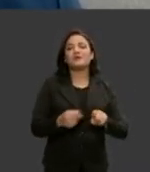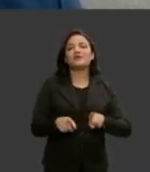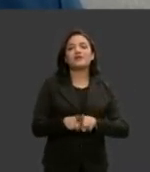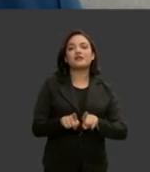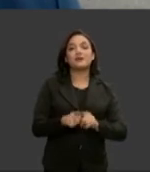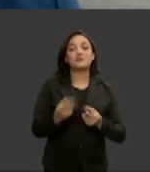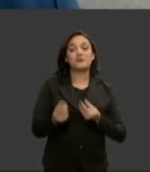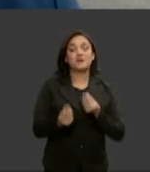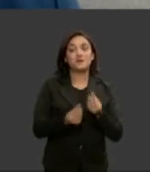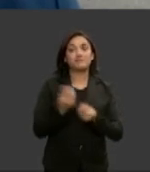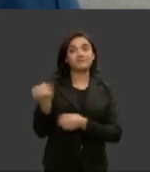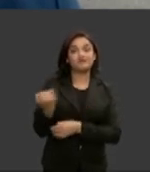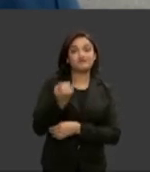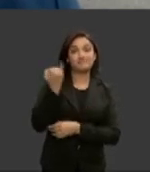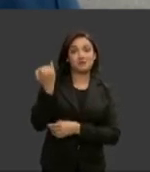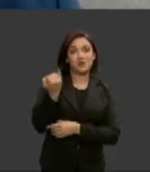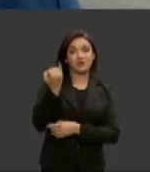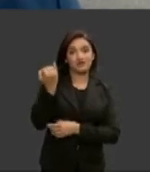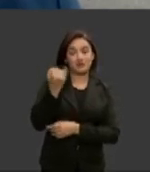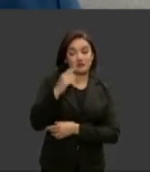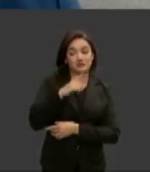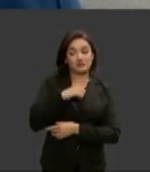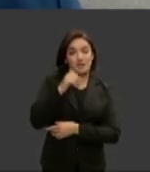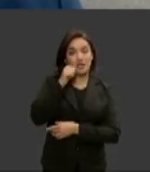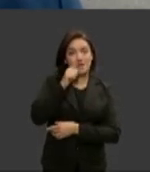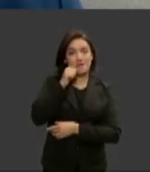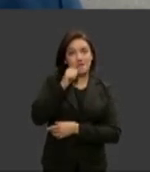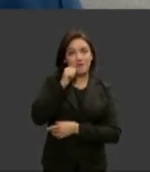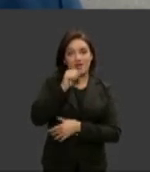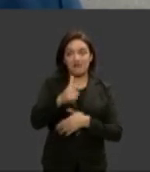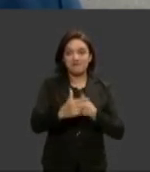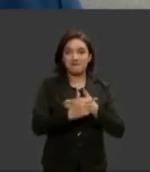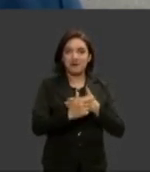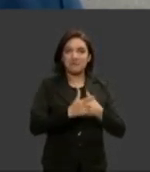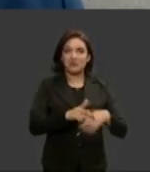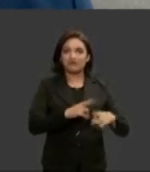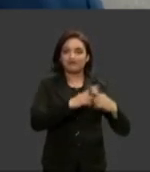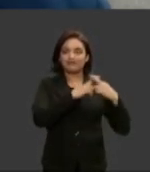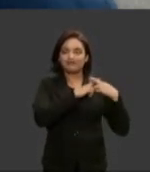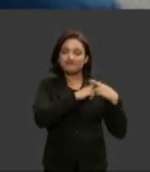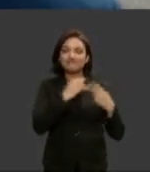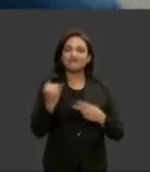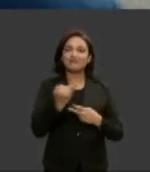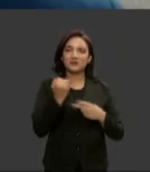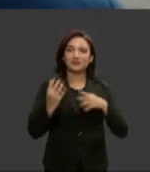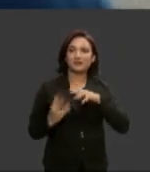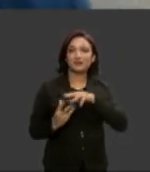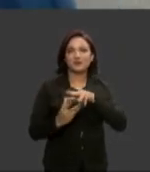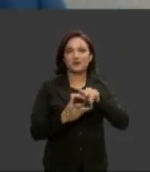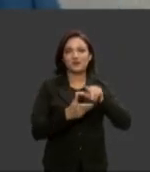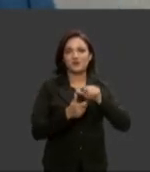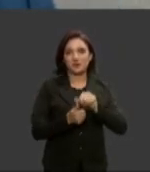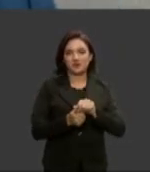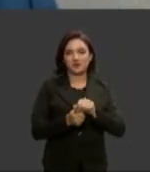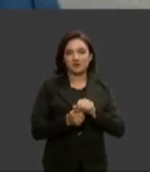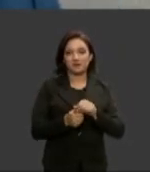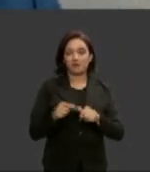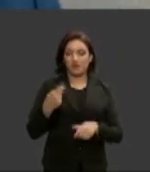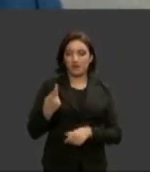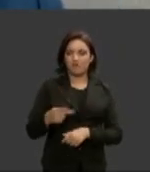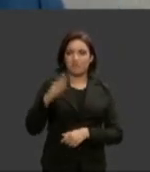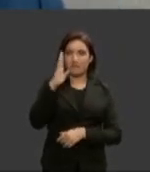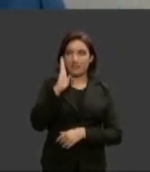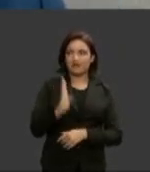importância do papel e da missão das mulheres neste planeta não só no Brasil